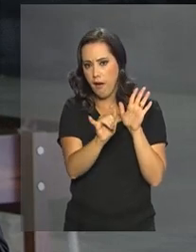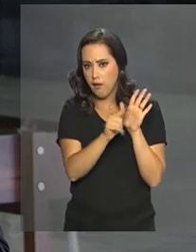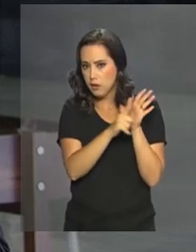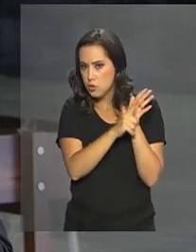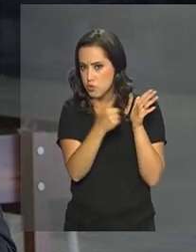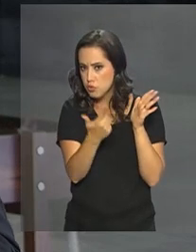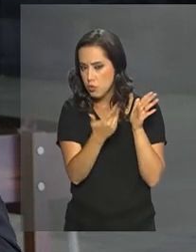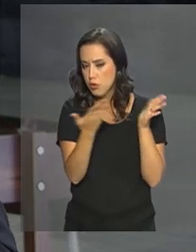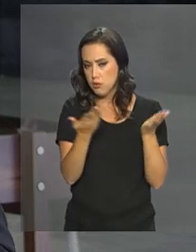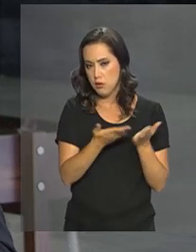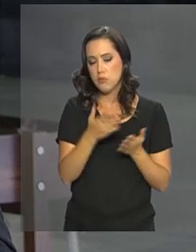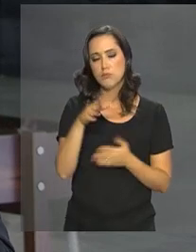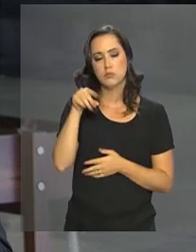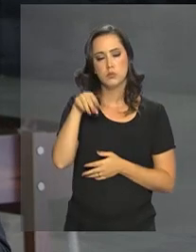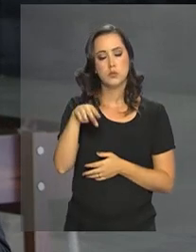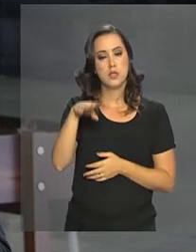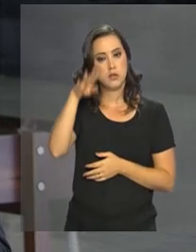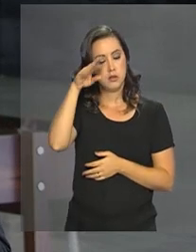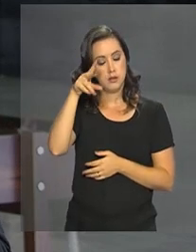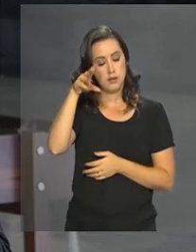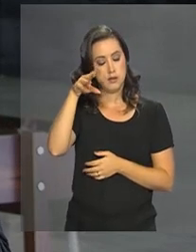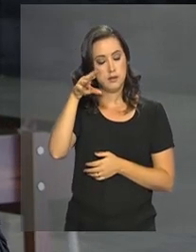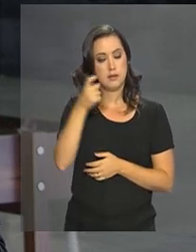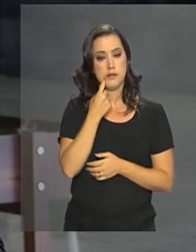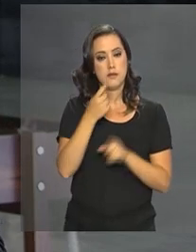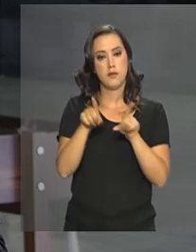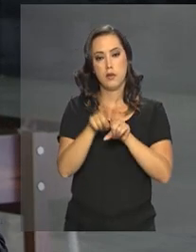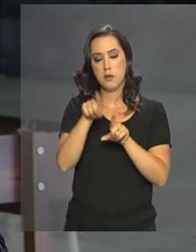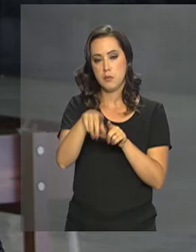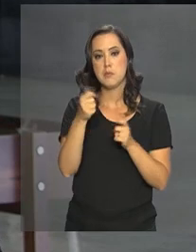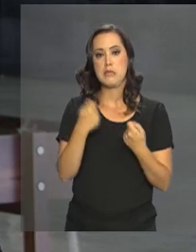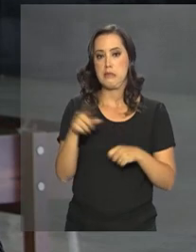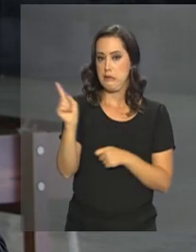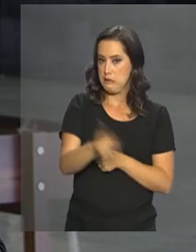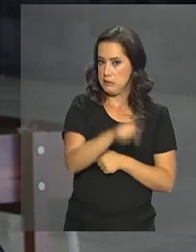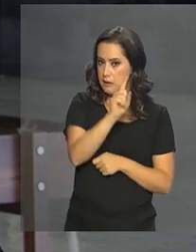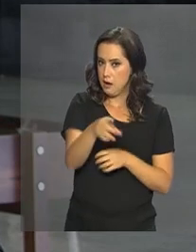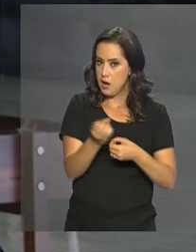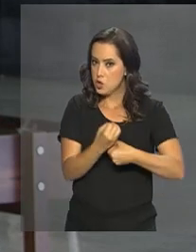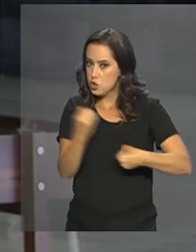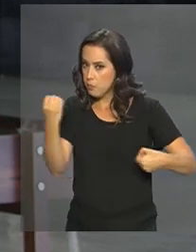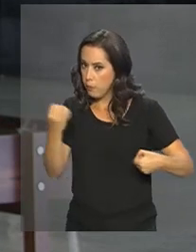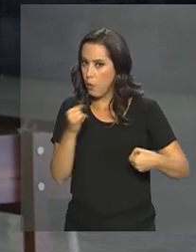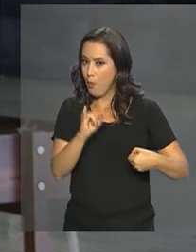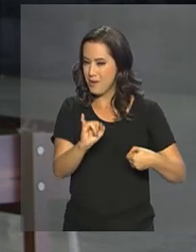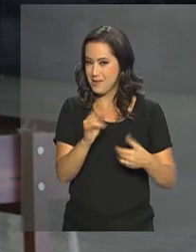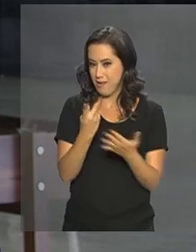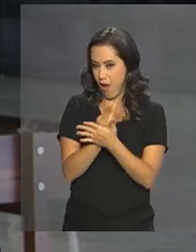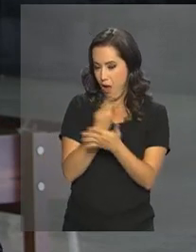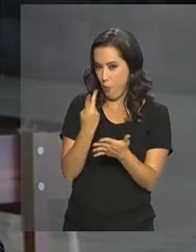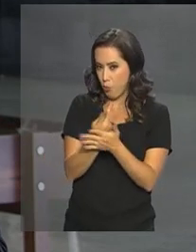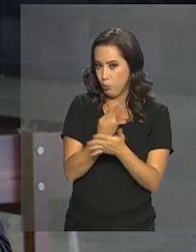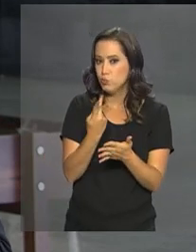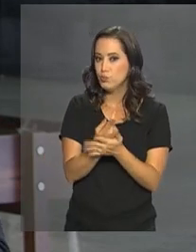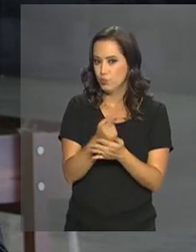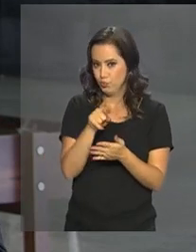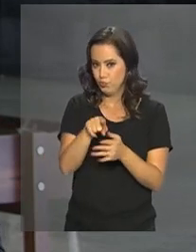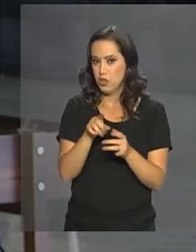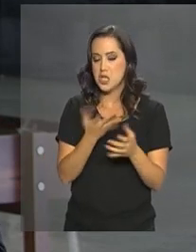superior deverão cancelar diplomas irregulares quando houver vícios na expedição. As